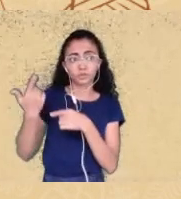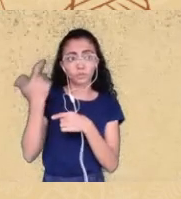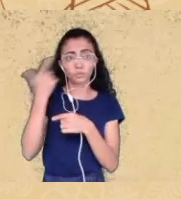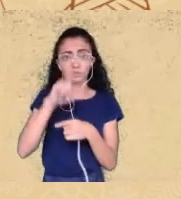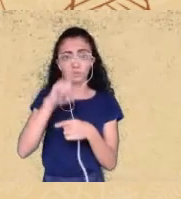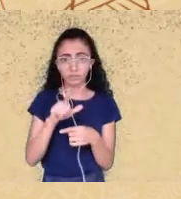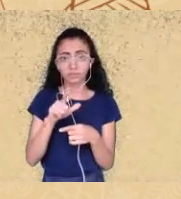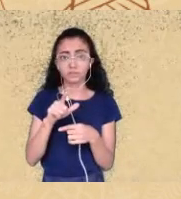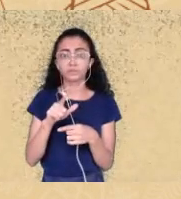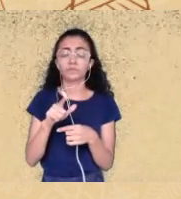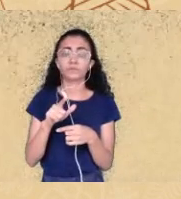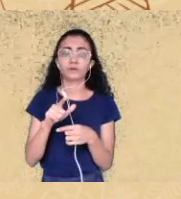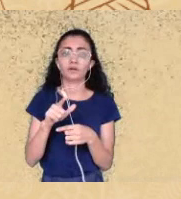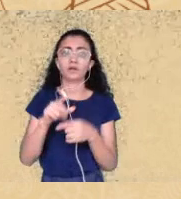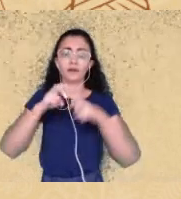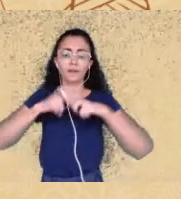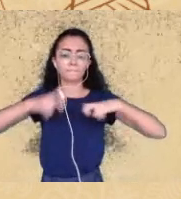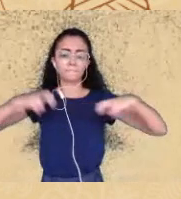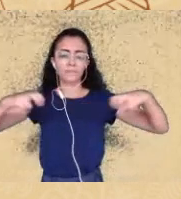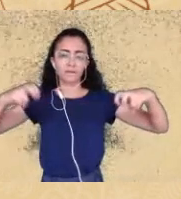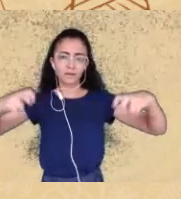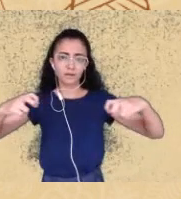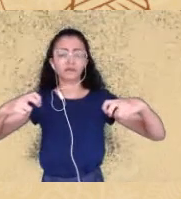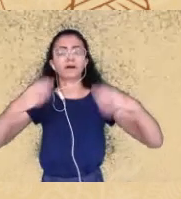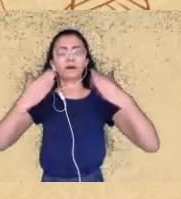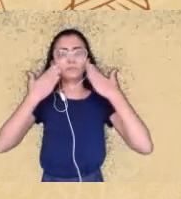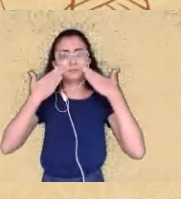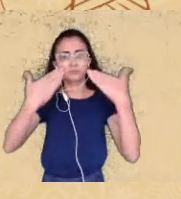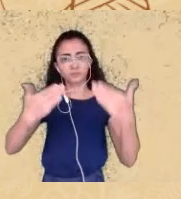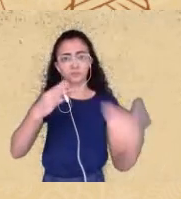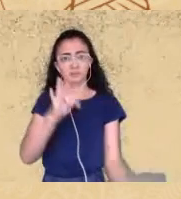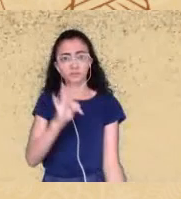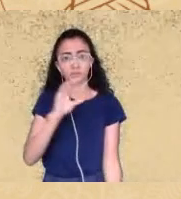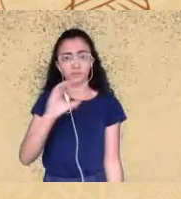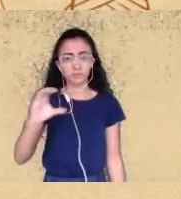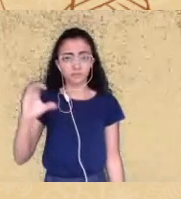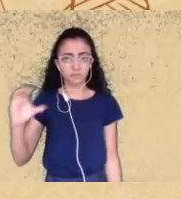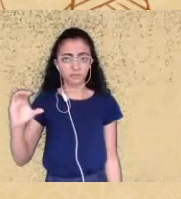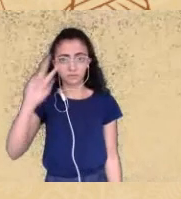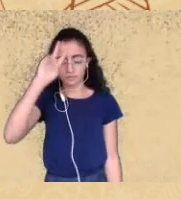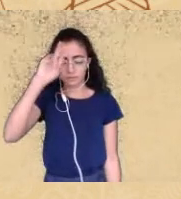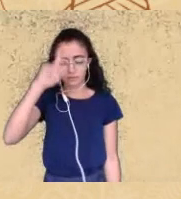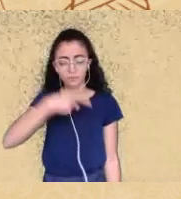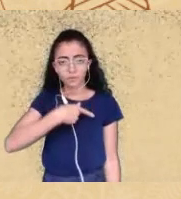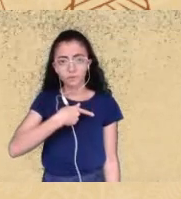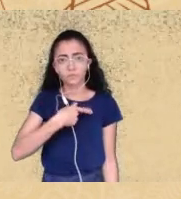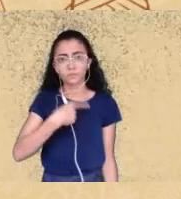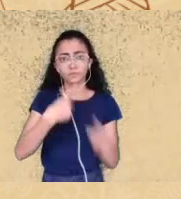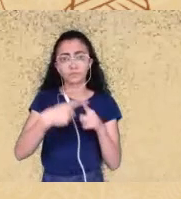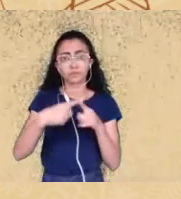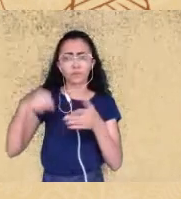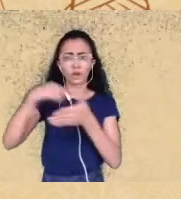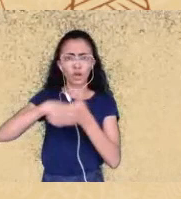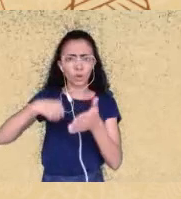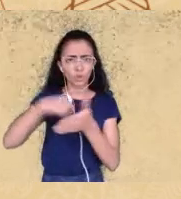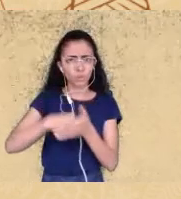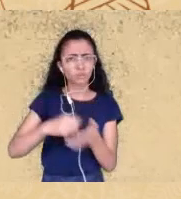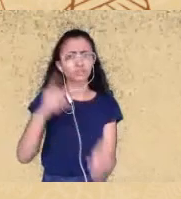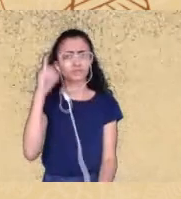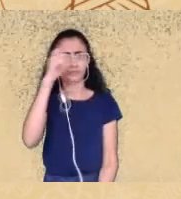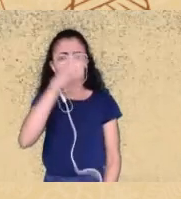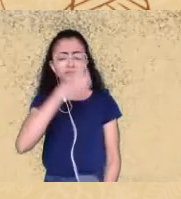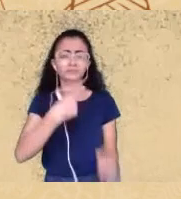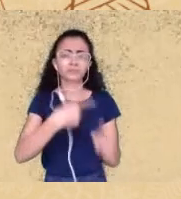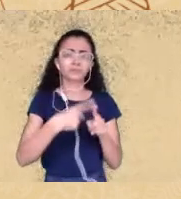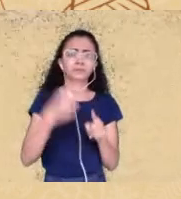e teve toda uma disputa muito dura porque tem toda essa narrativa de que o trabalho é sozinho que se faz